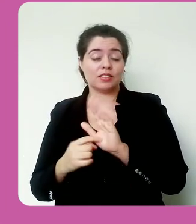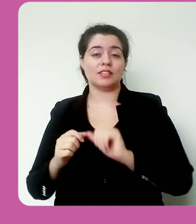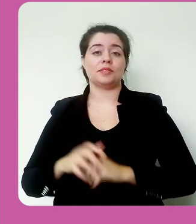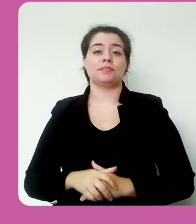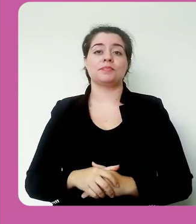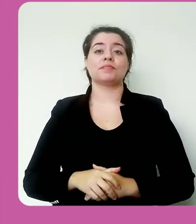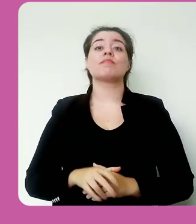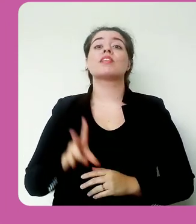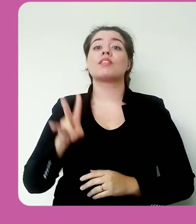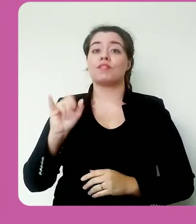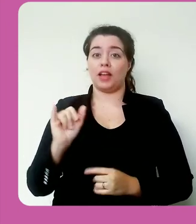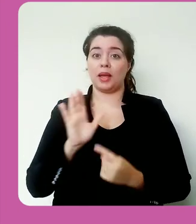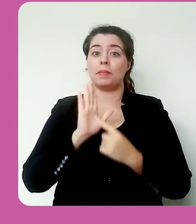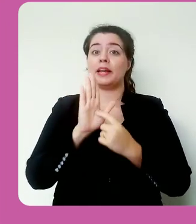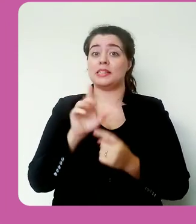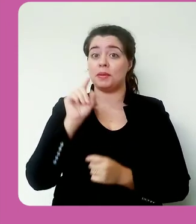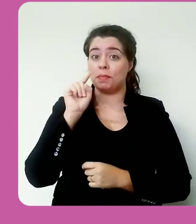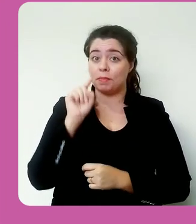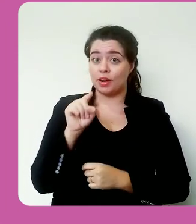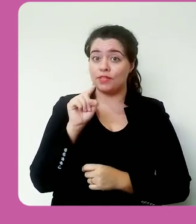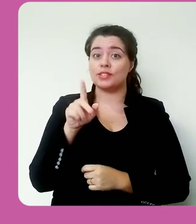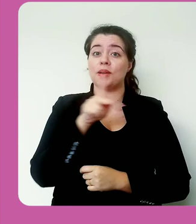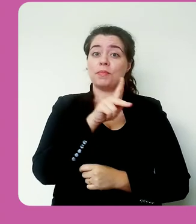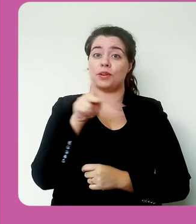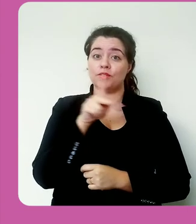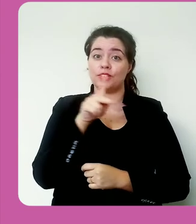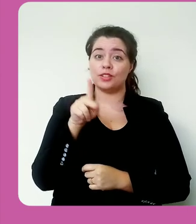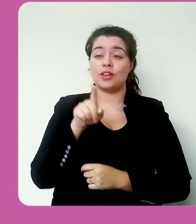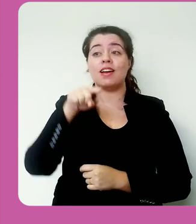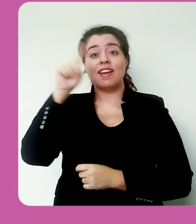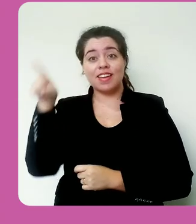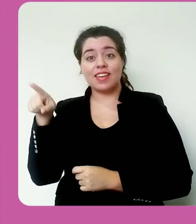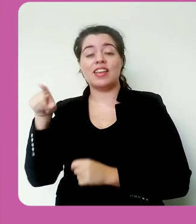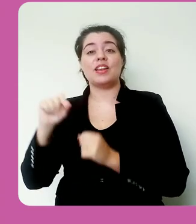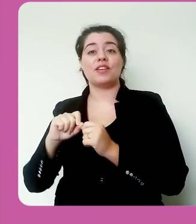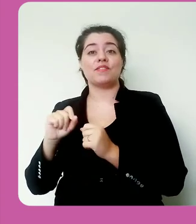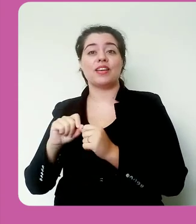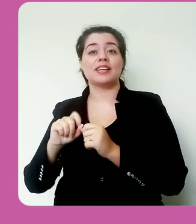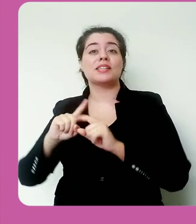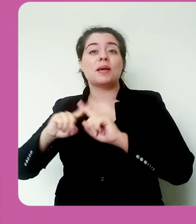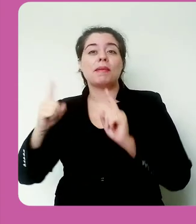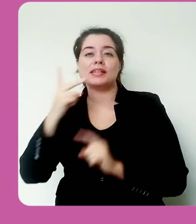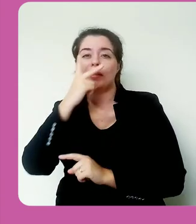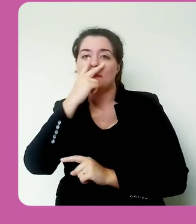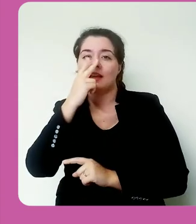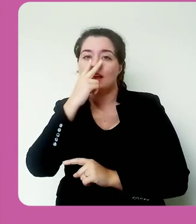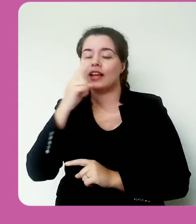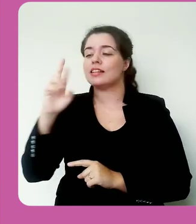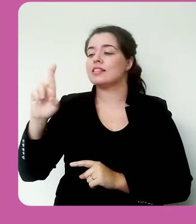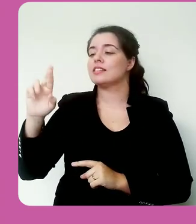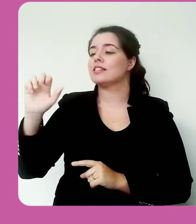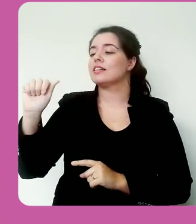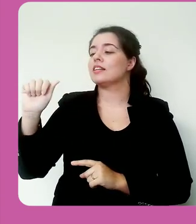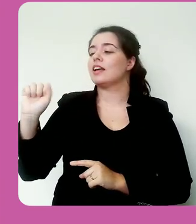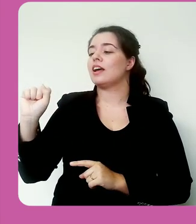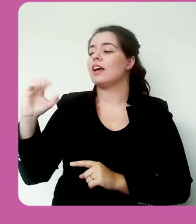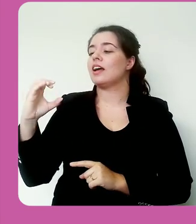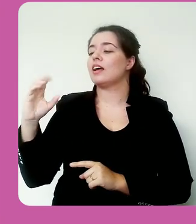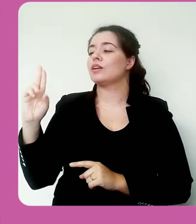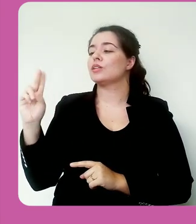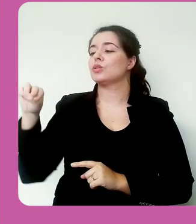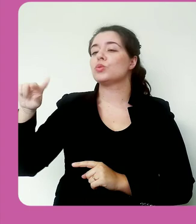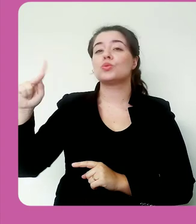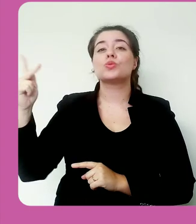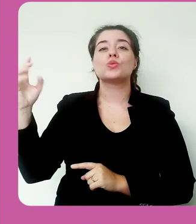vai aparecer para você, professor, a tarefa dele como uma tarefa em rascunho, que ela não foi